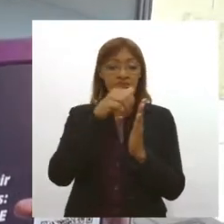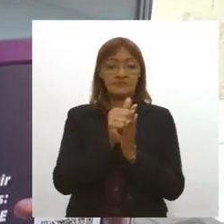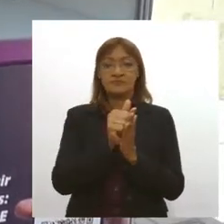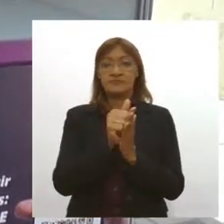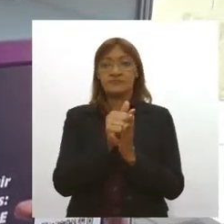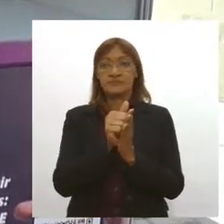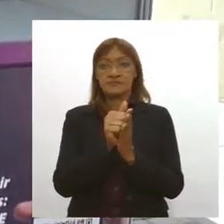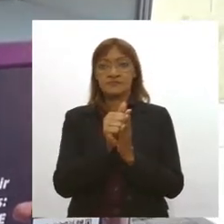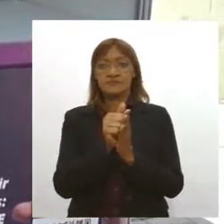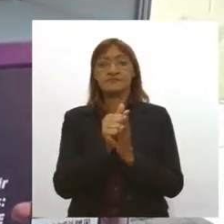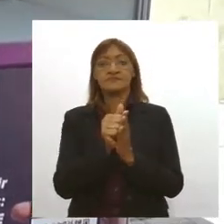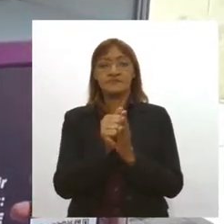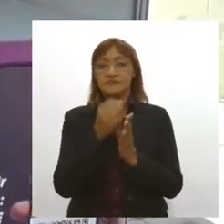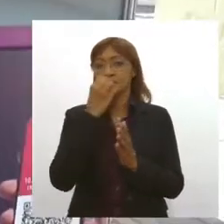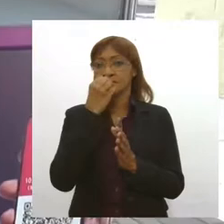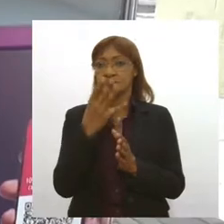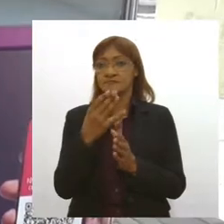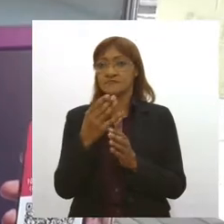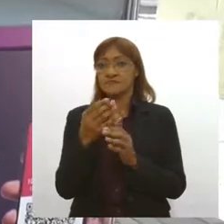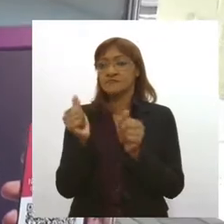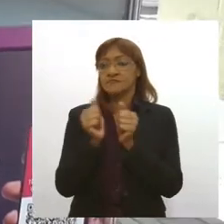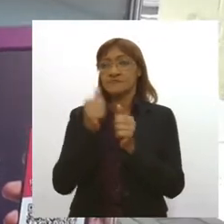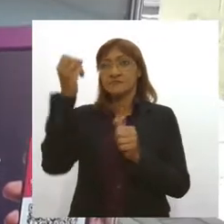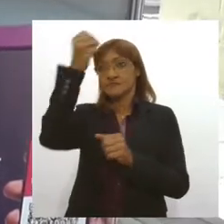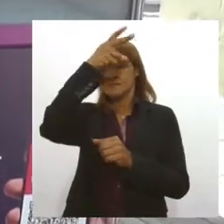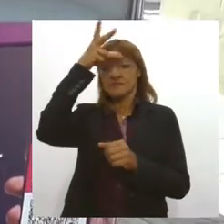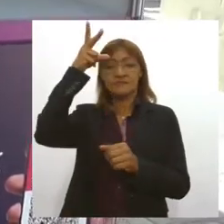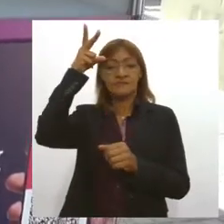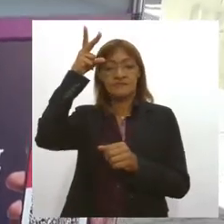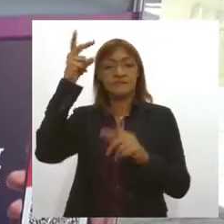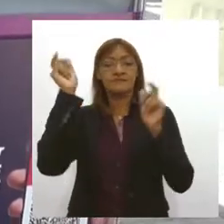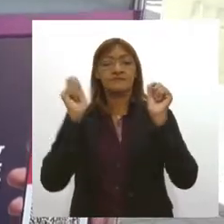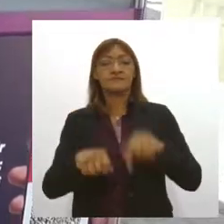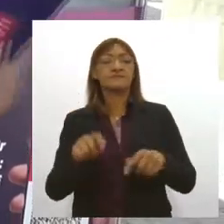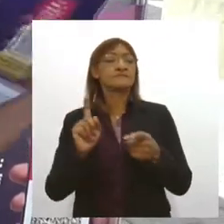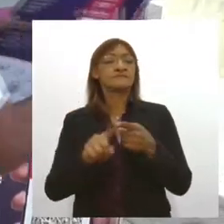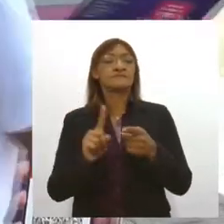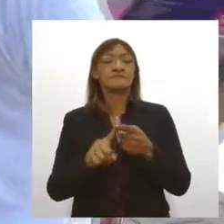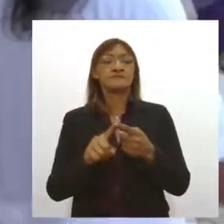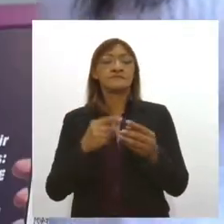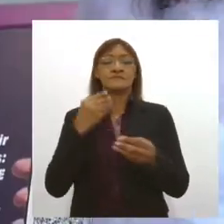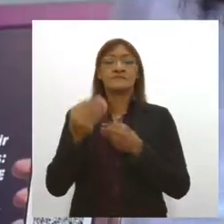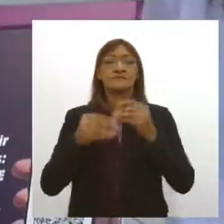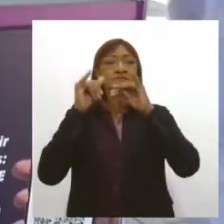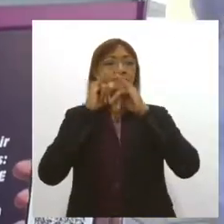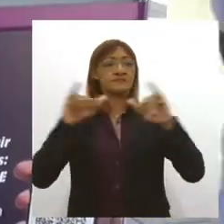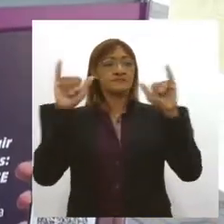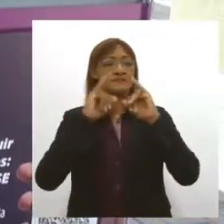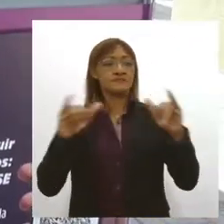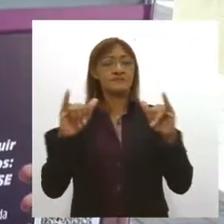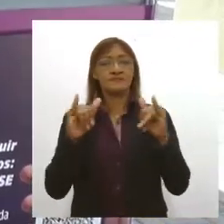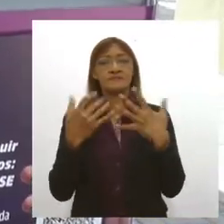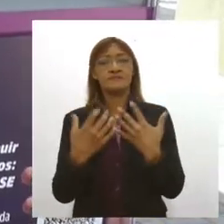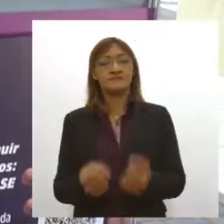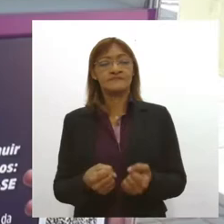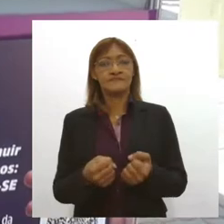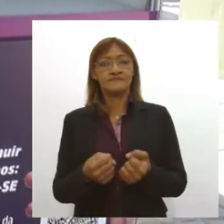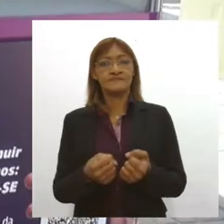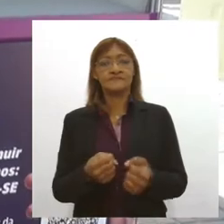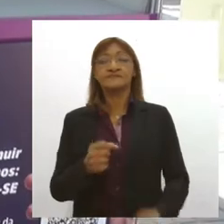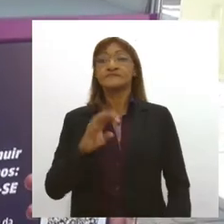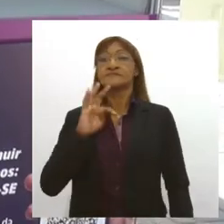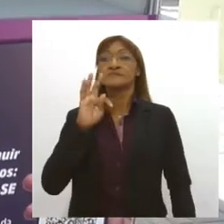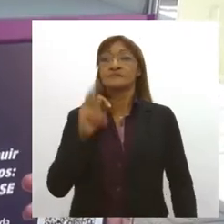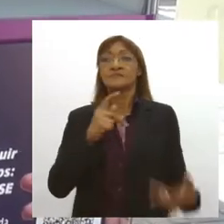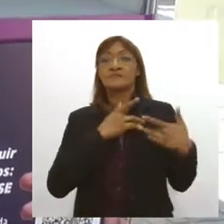tem fortalecido o trabalho junto aos municípios, para que eles também possam promover adesão à campanha, de forma que a solidariedade possa